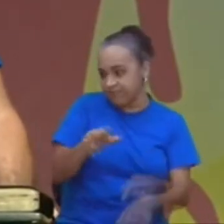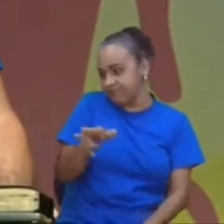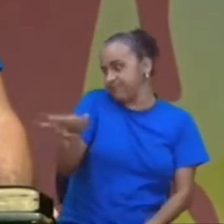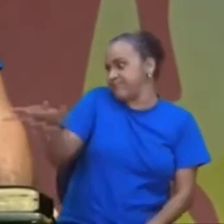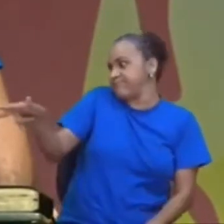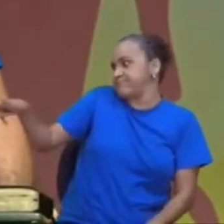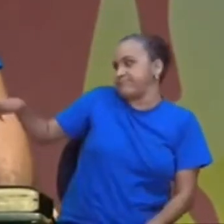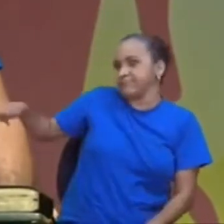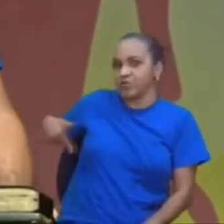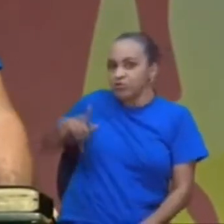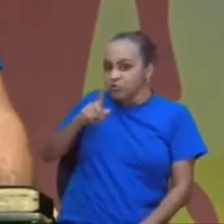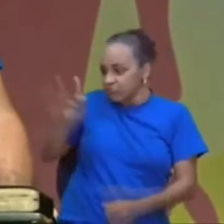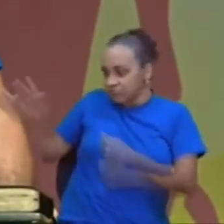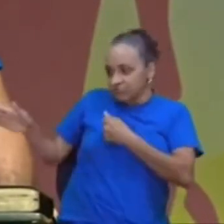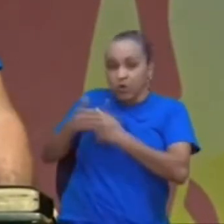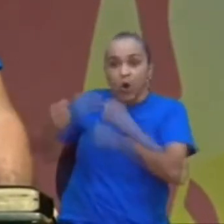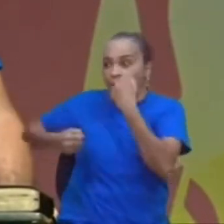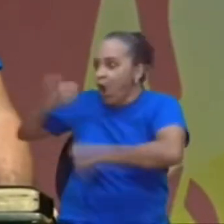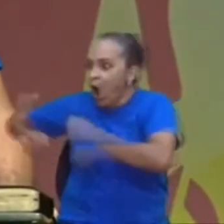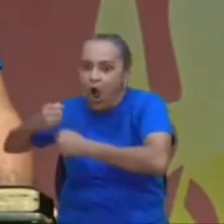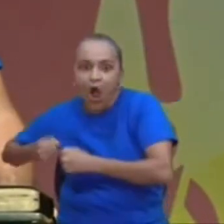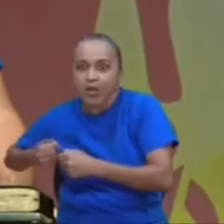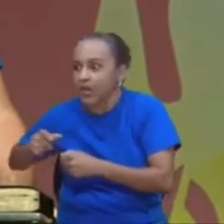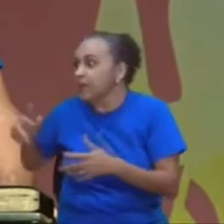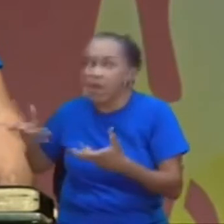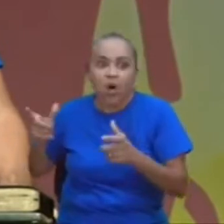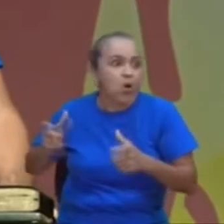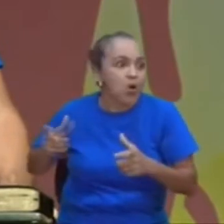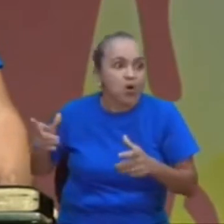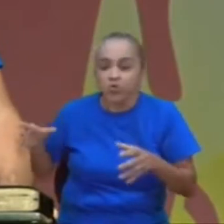você esconde, você corre para onde tem gente,